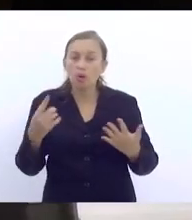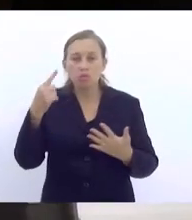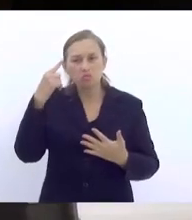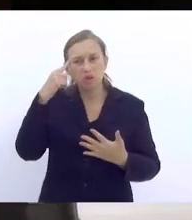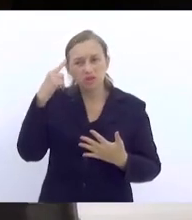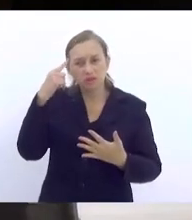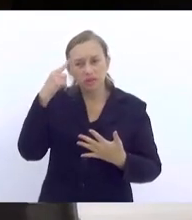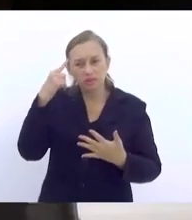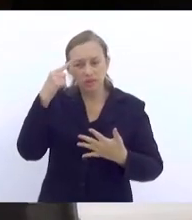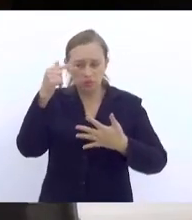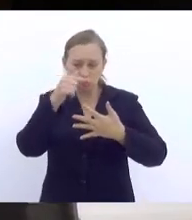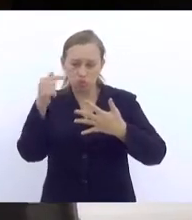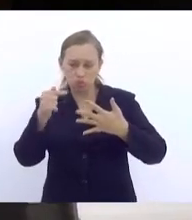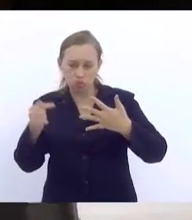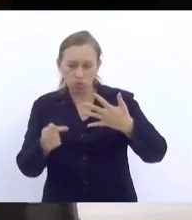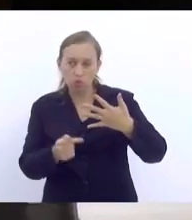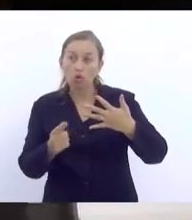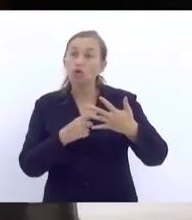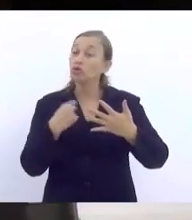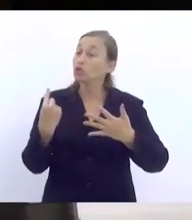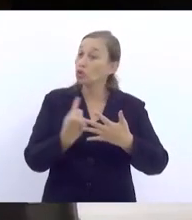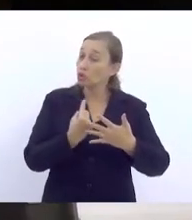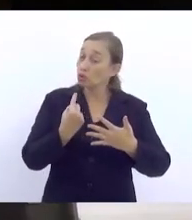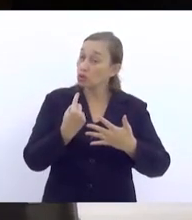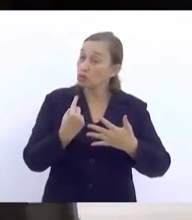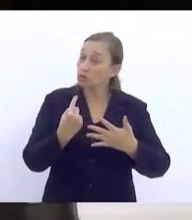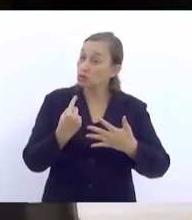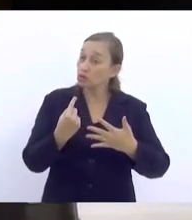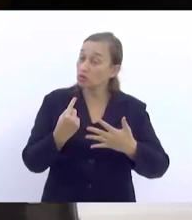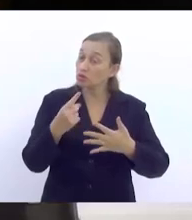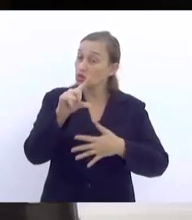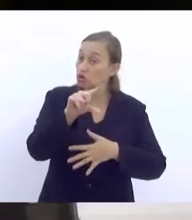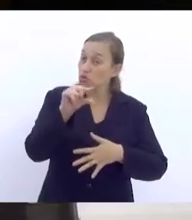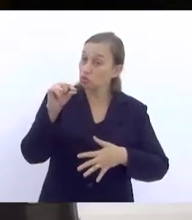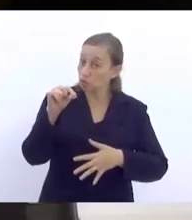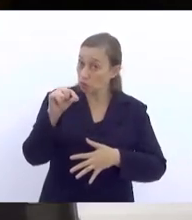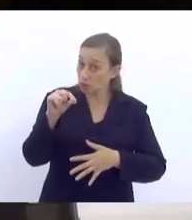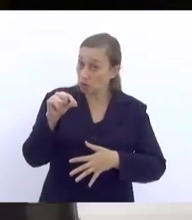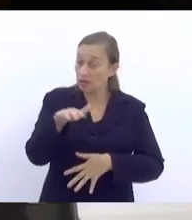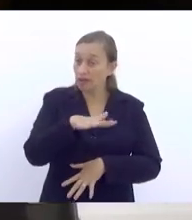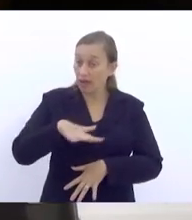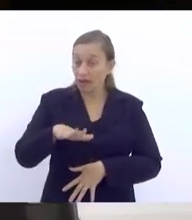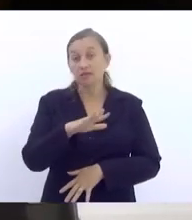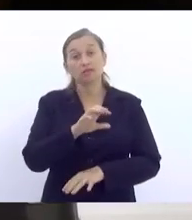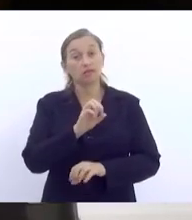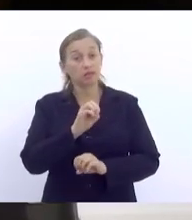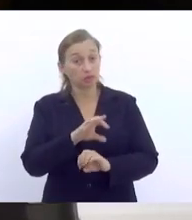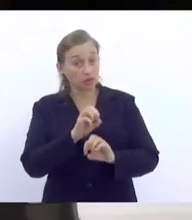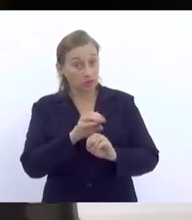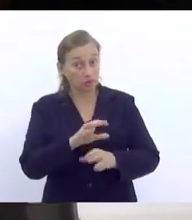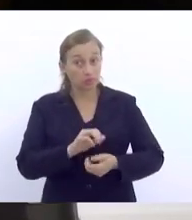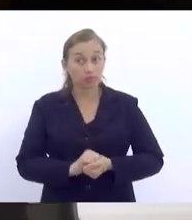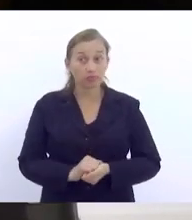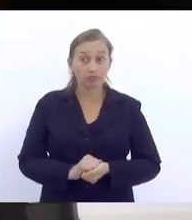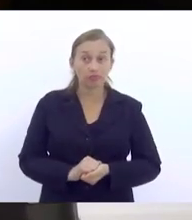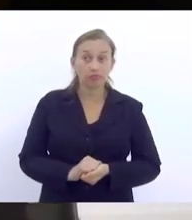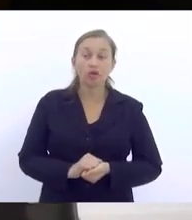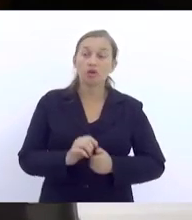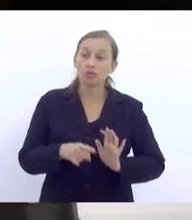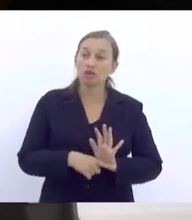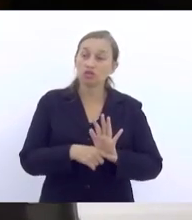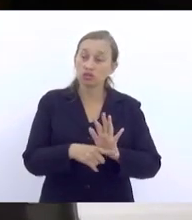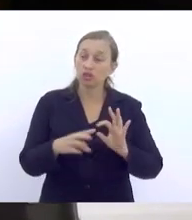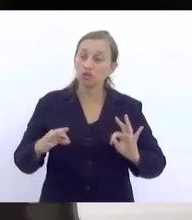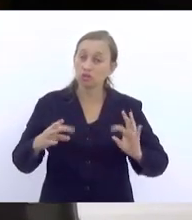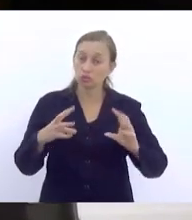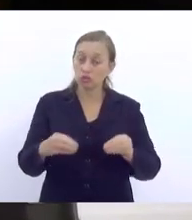competência nós vamos garantir ou tentar garantir no campo da educação para atender essas demandas.